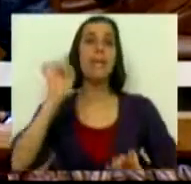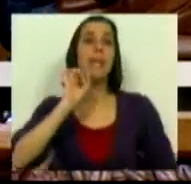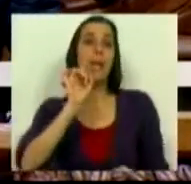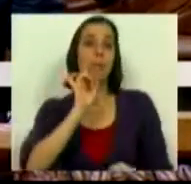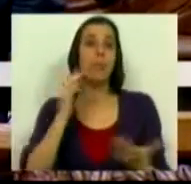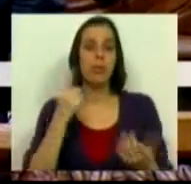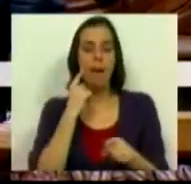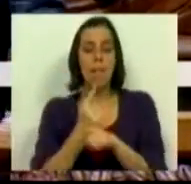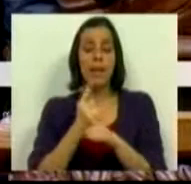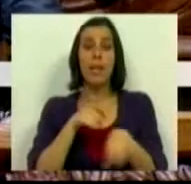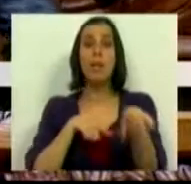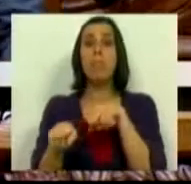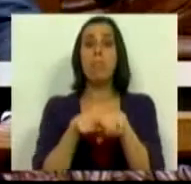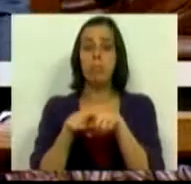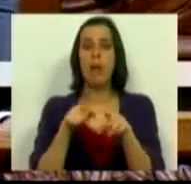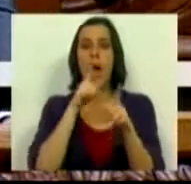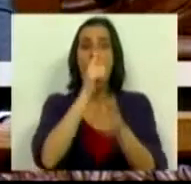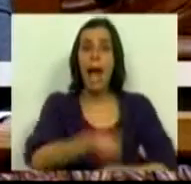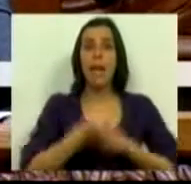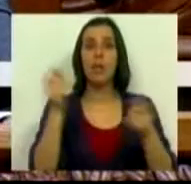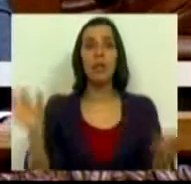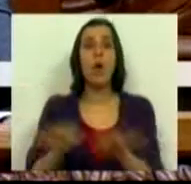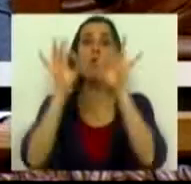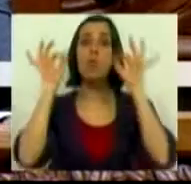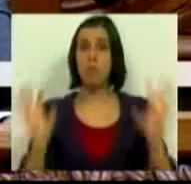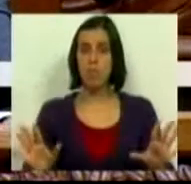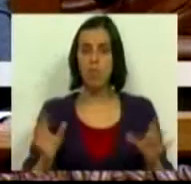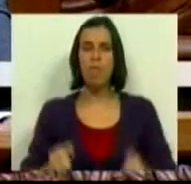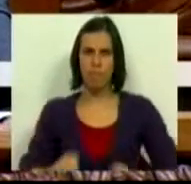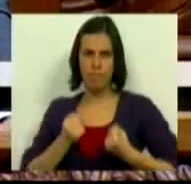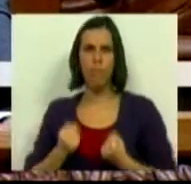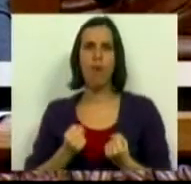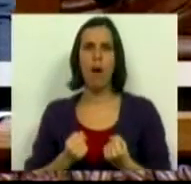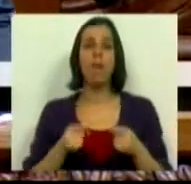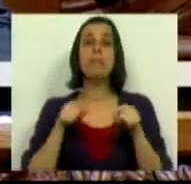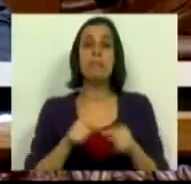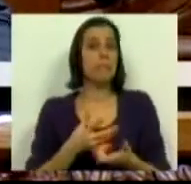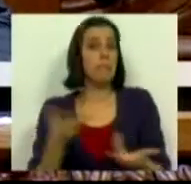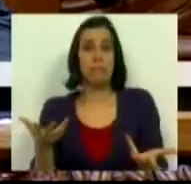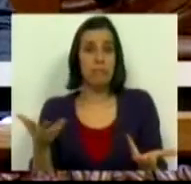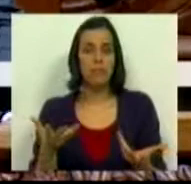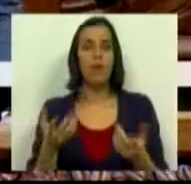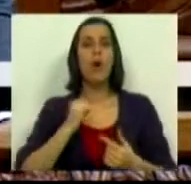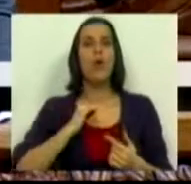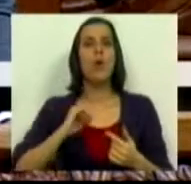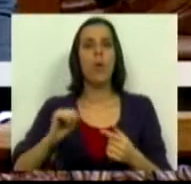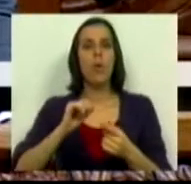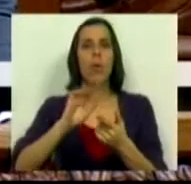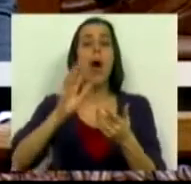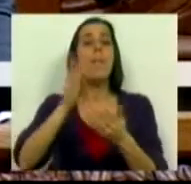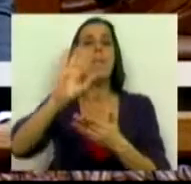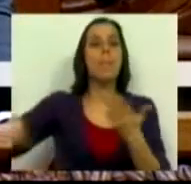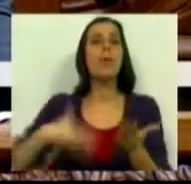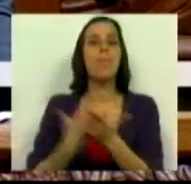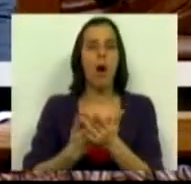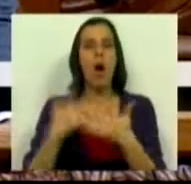importância de manter uma política agrícola comum forte, isto é, contra propostas